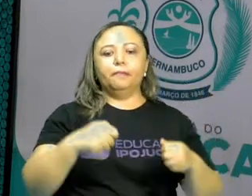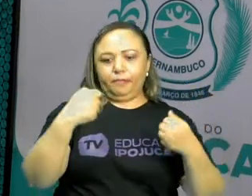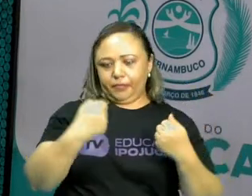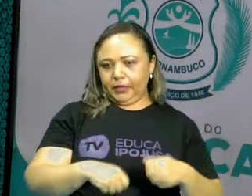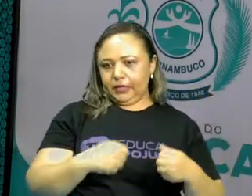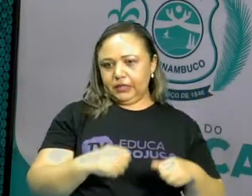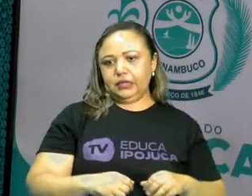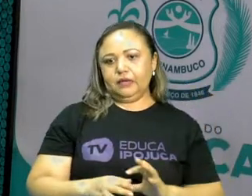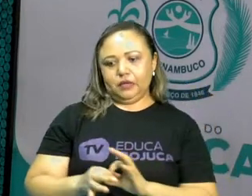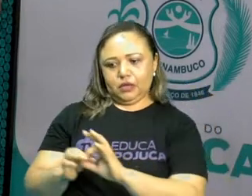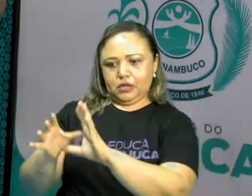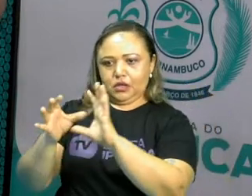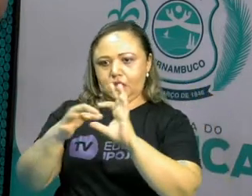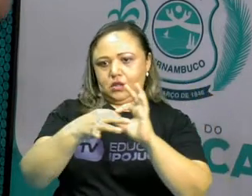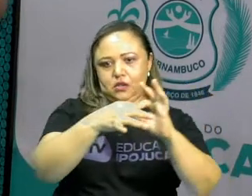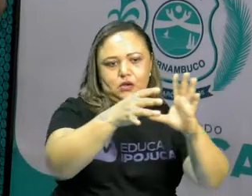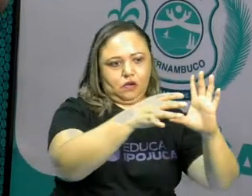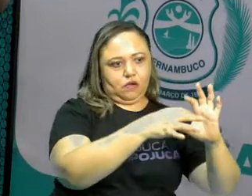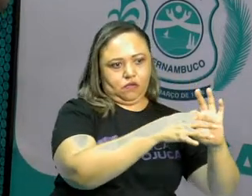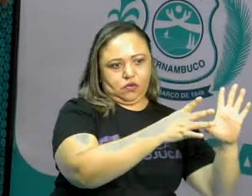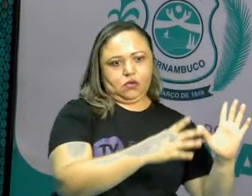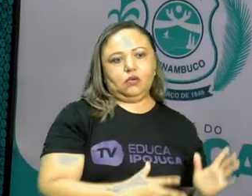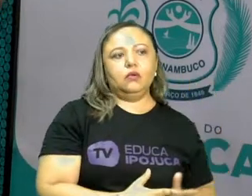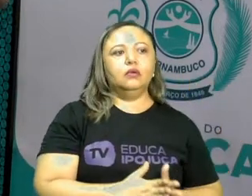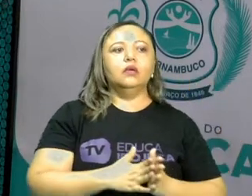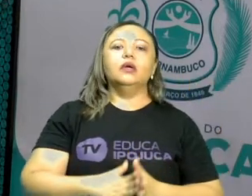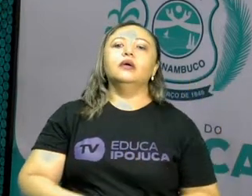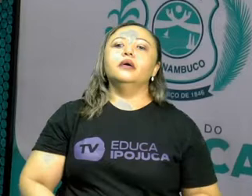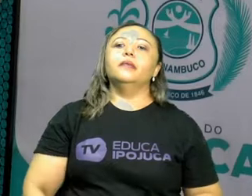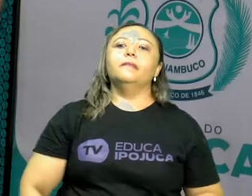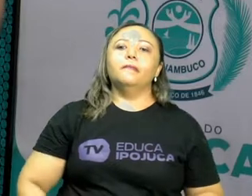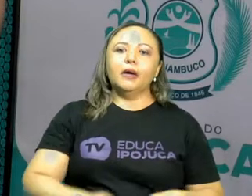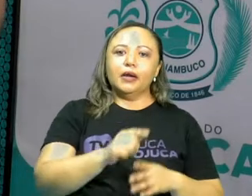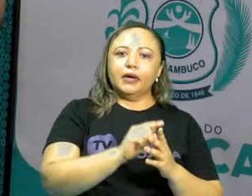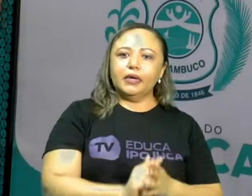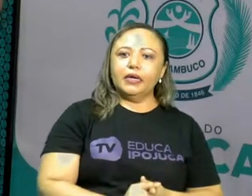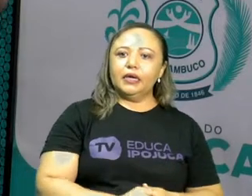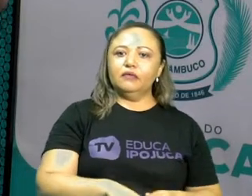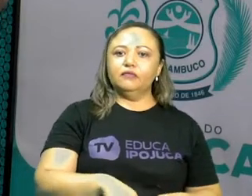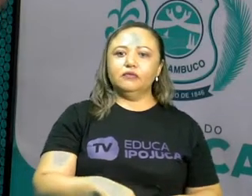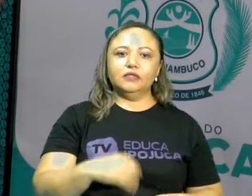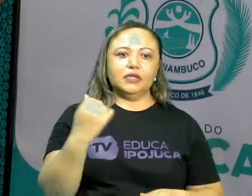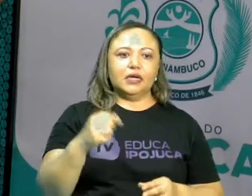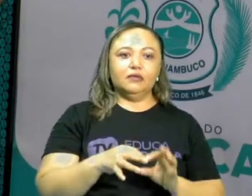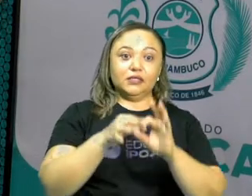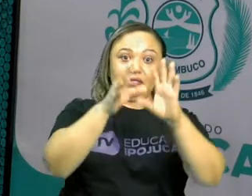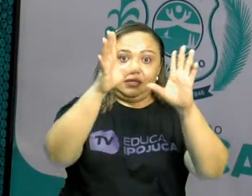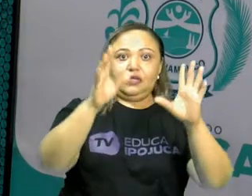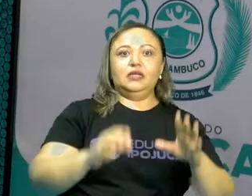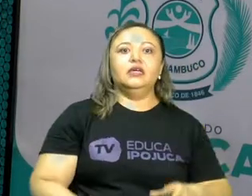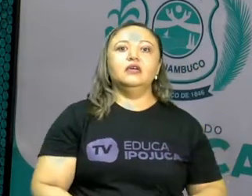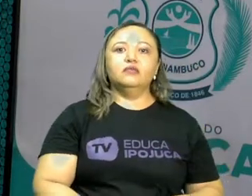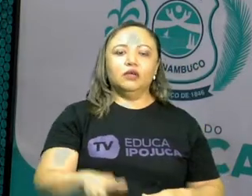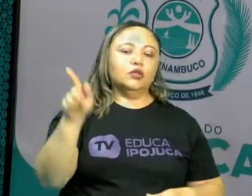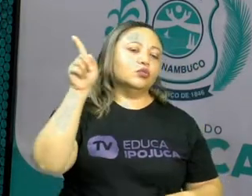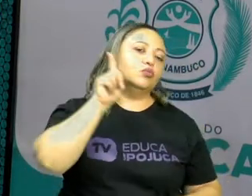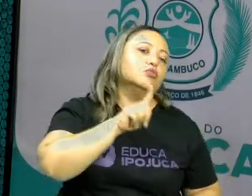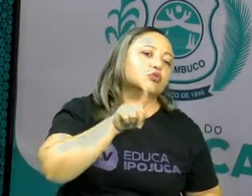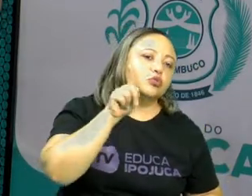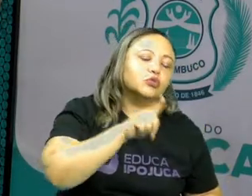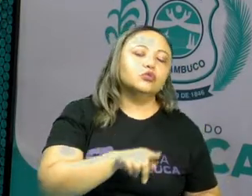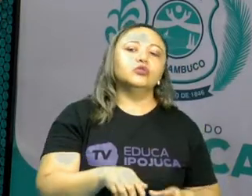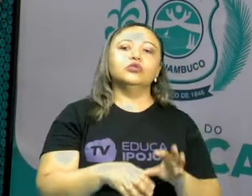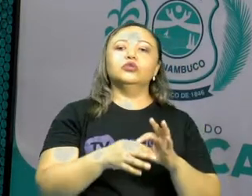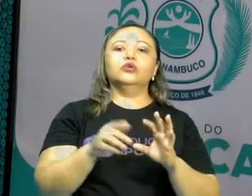servidos em base para a independência dos Estados Unidos, para a independência das colônias da América